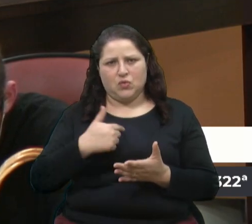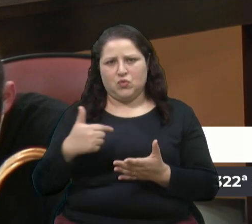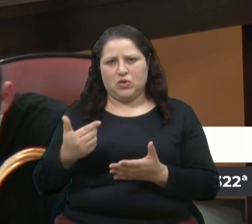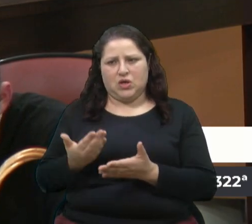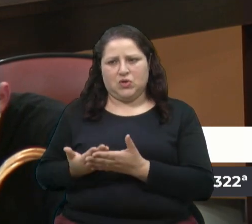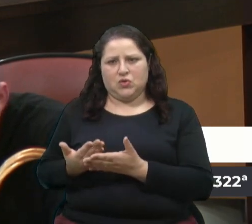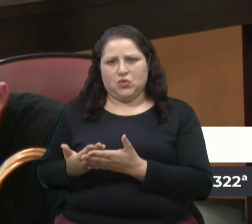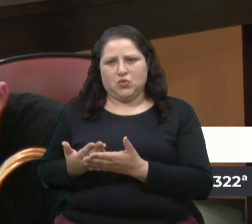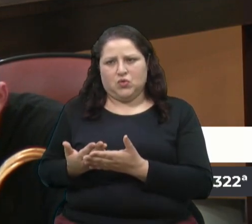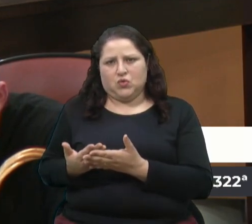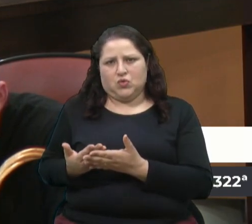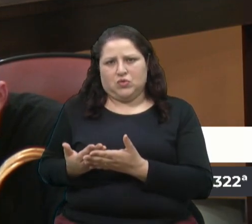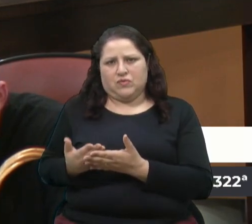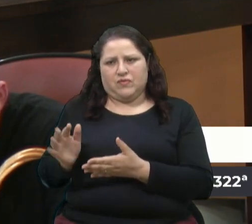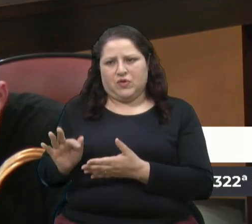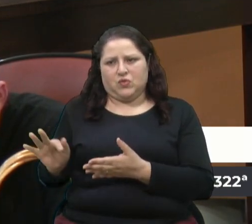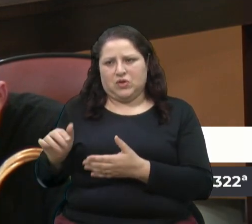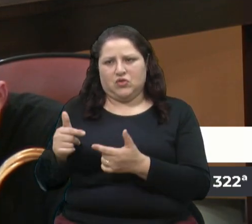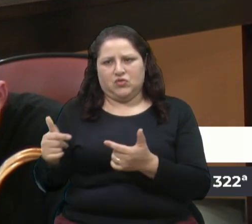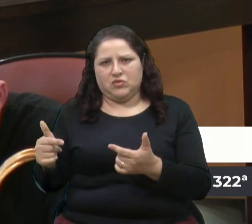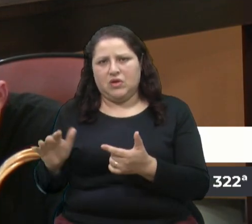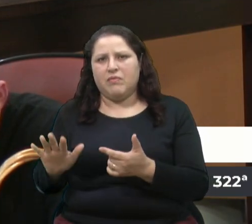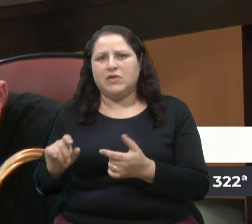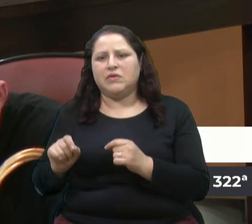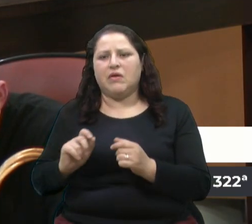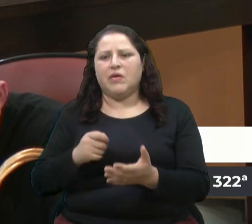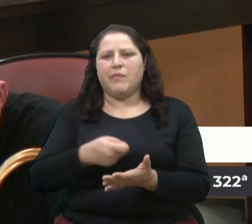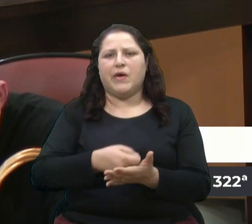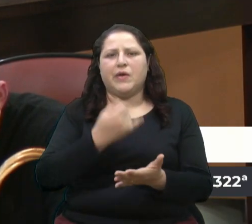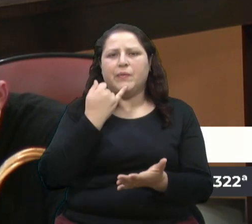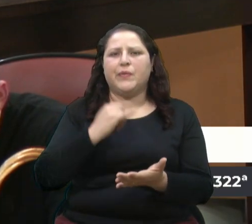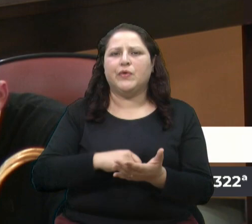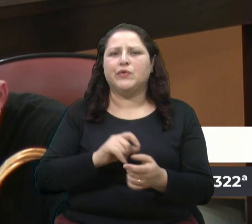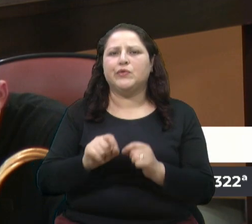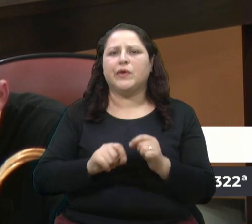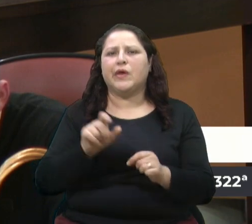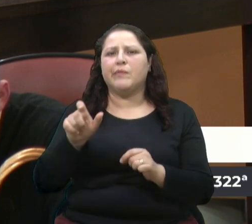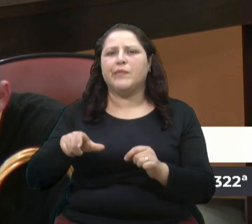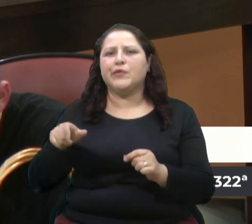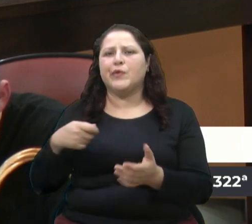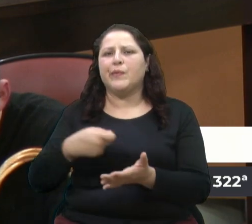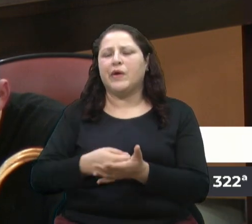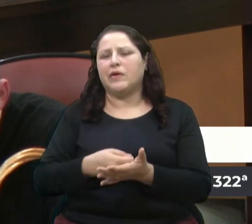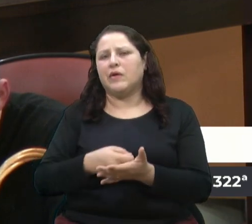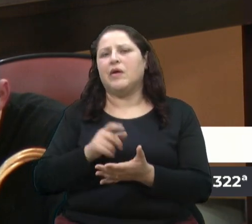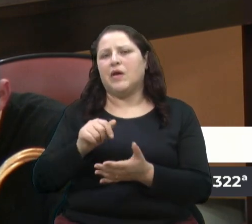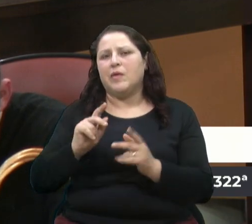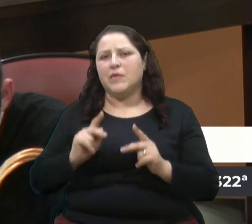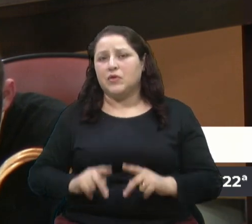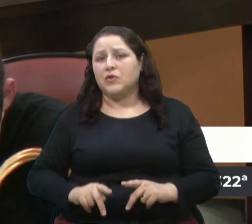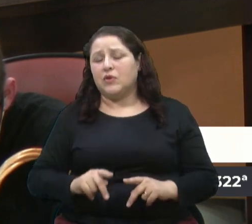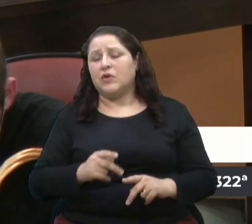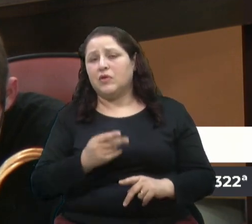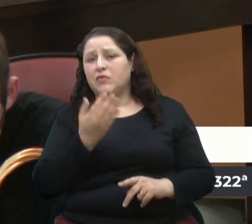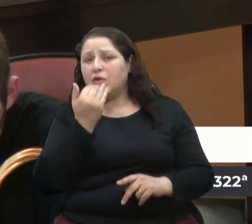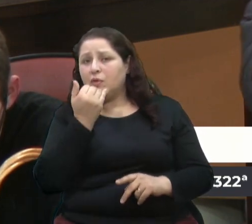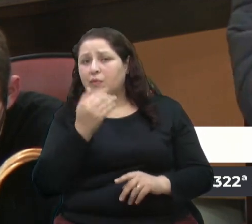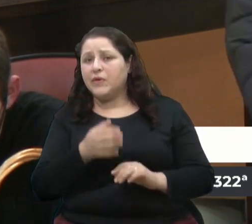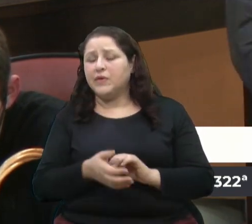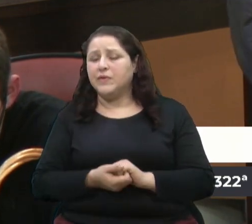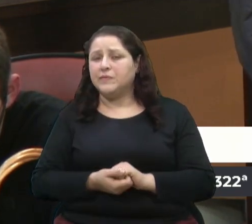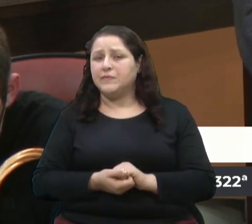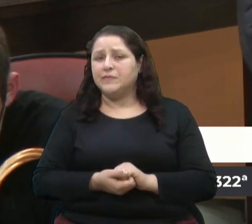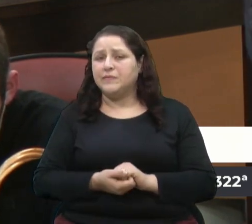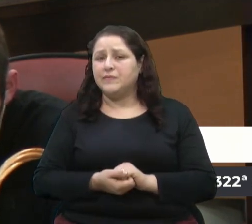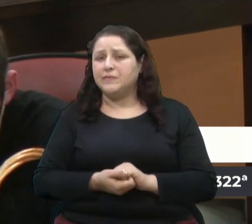professor, vereador Rafael, mas quem vai pagar esse imposto? A classe que vai consumir. Então eu não